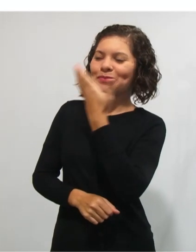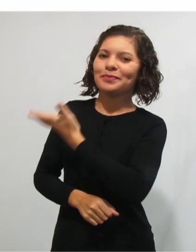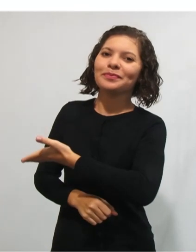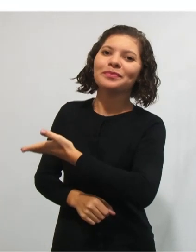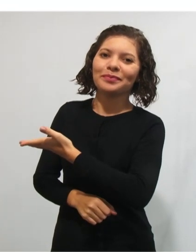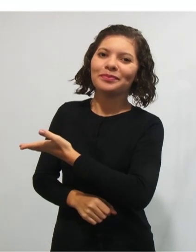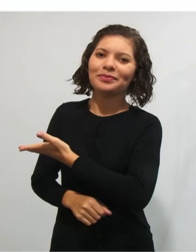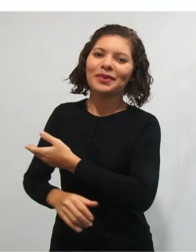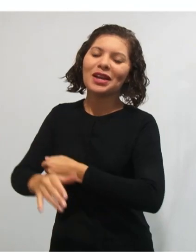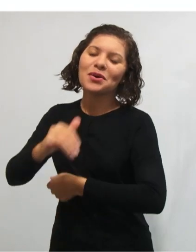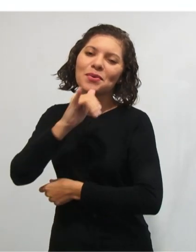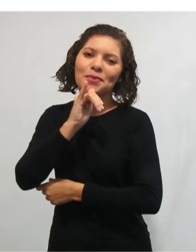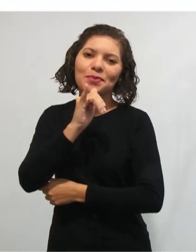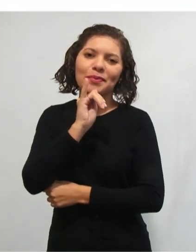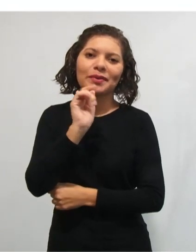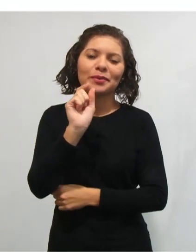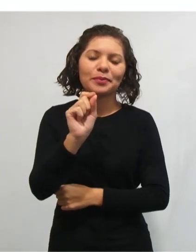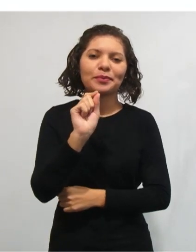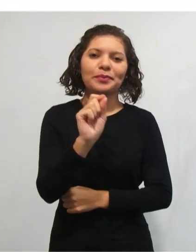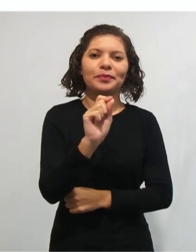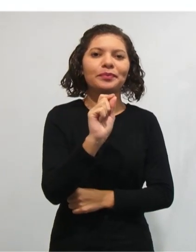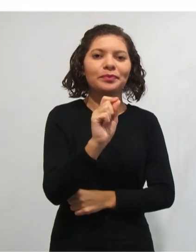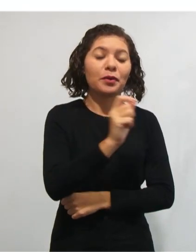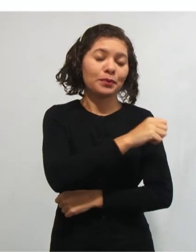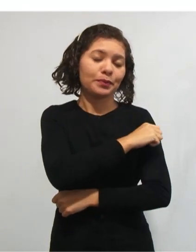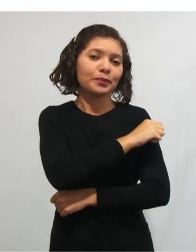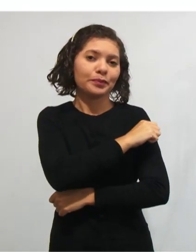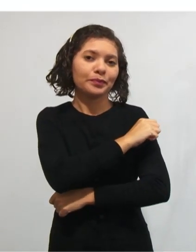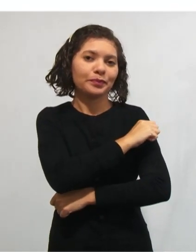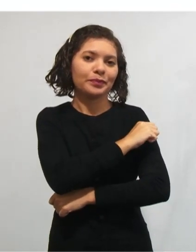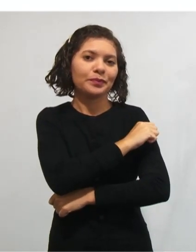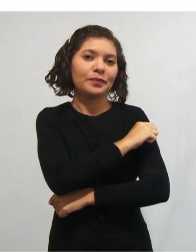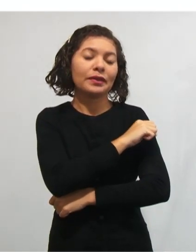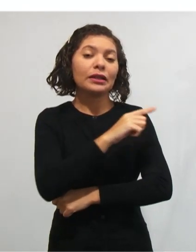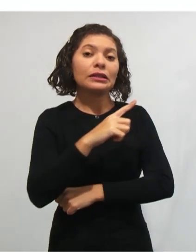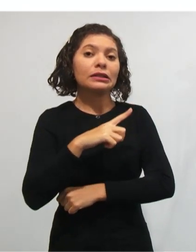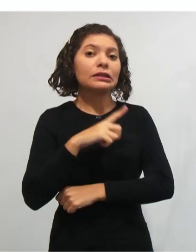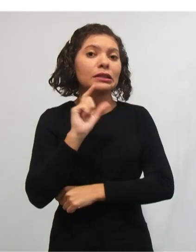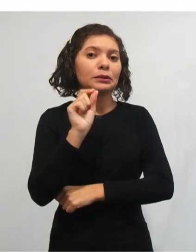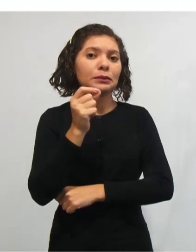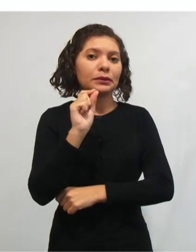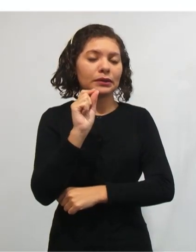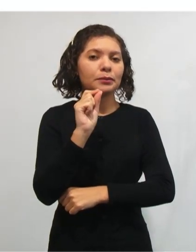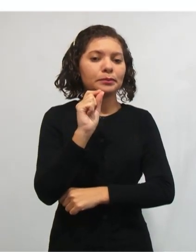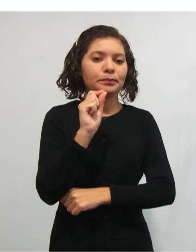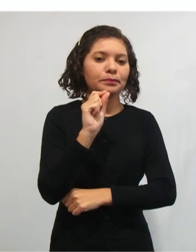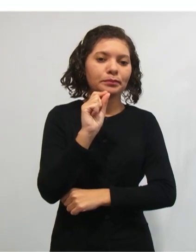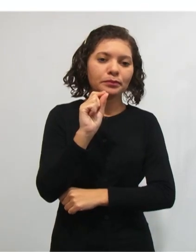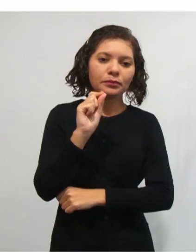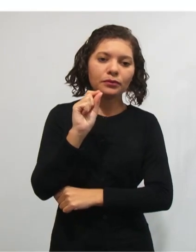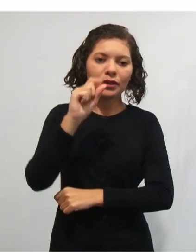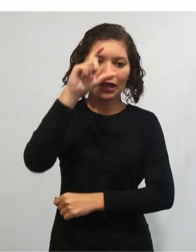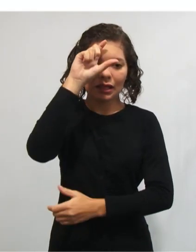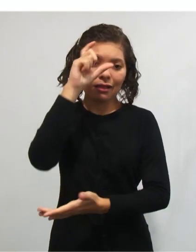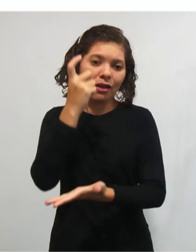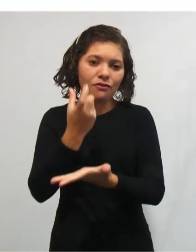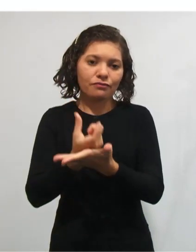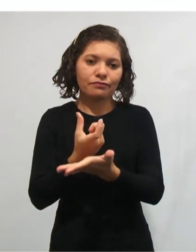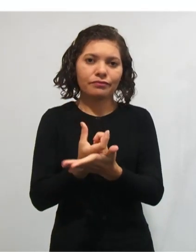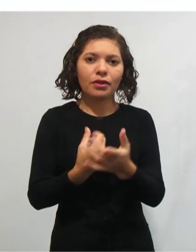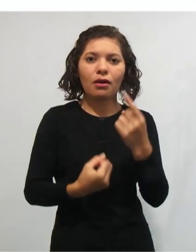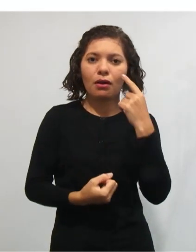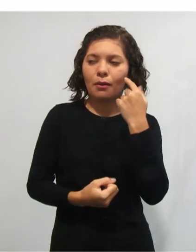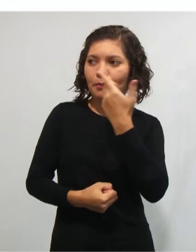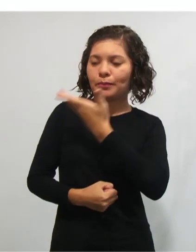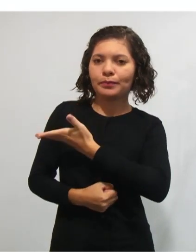esse exemplo de um aluno que apresenta essa desortografia. Observe aqui que, logo no início,